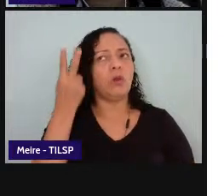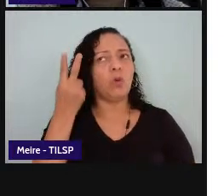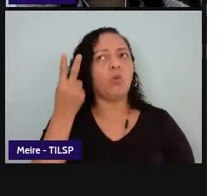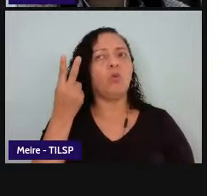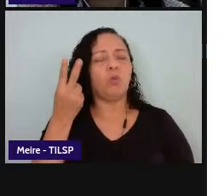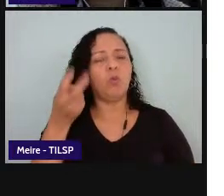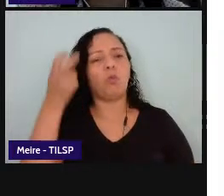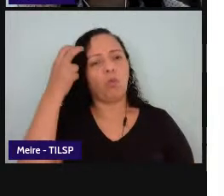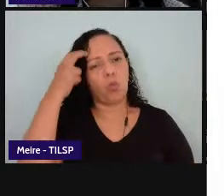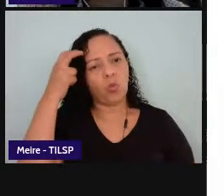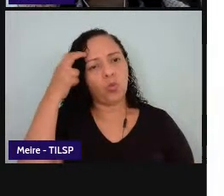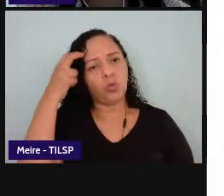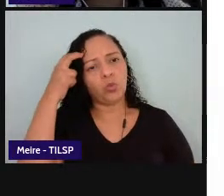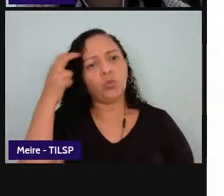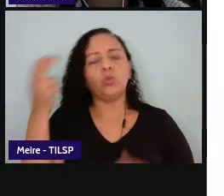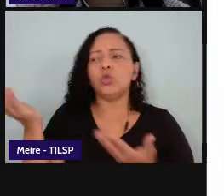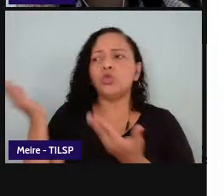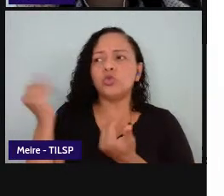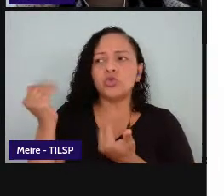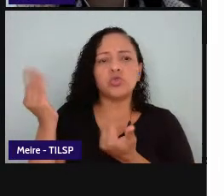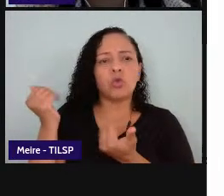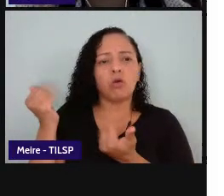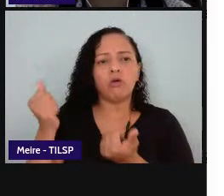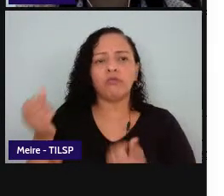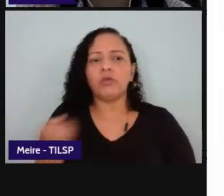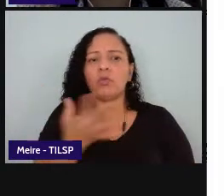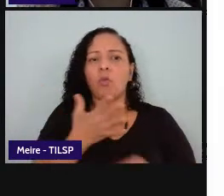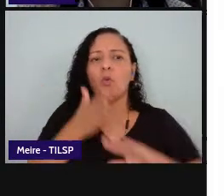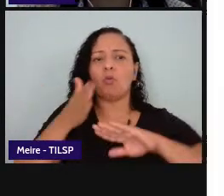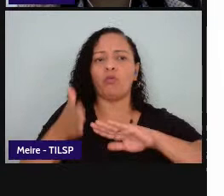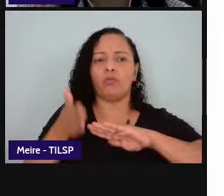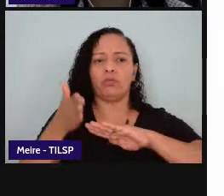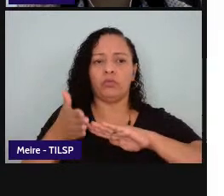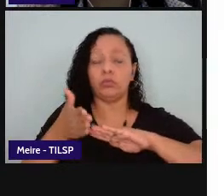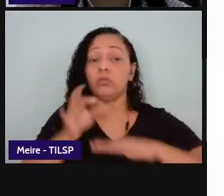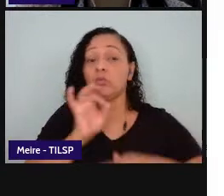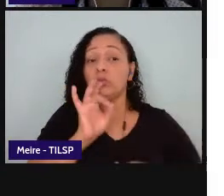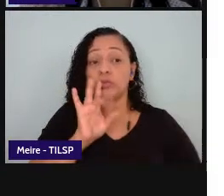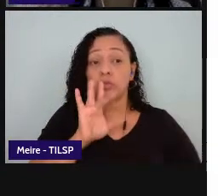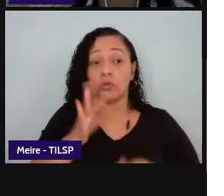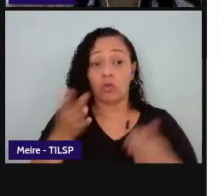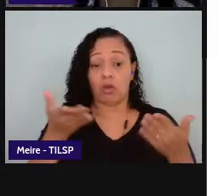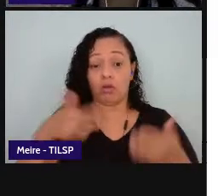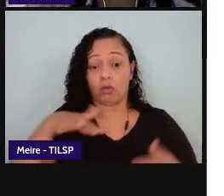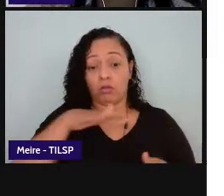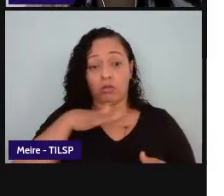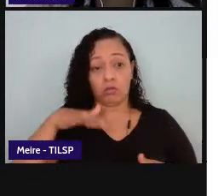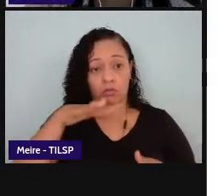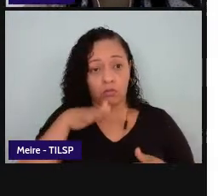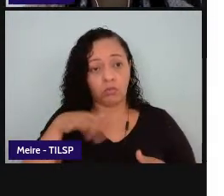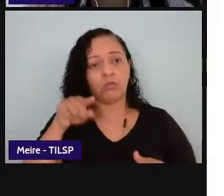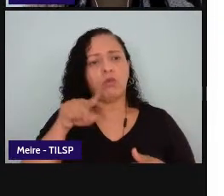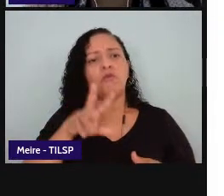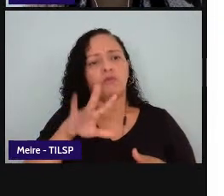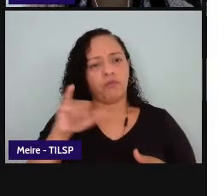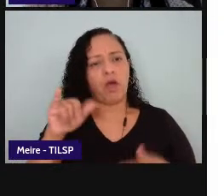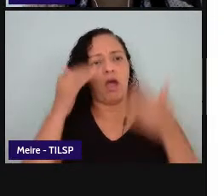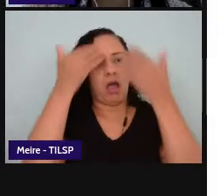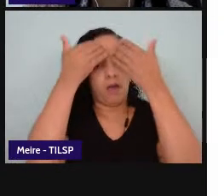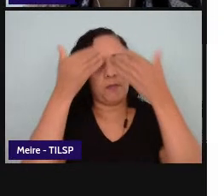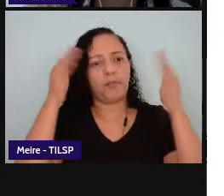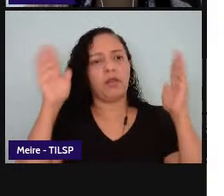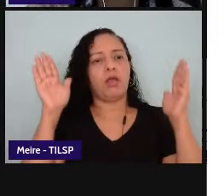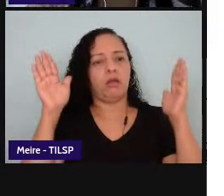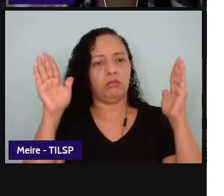culturas juvenis contemporâneas não só isso é a parte desse campo que o estudante ele vai ampliar o seu